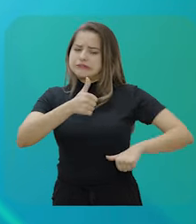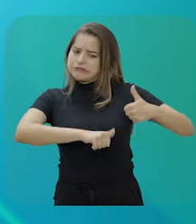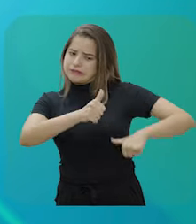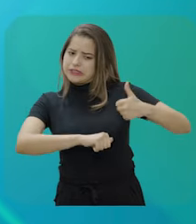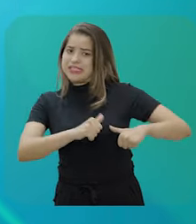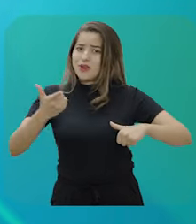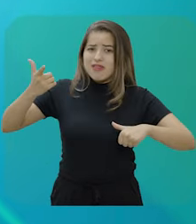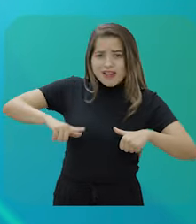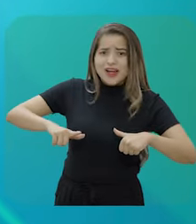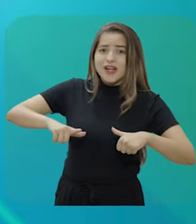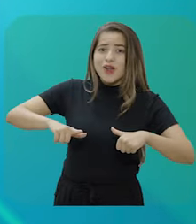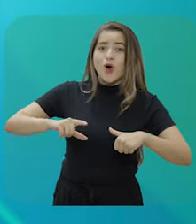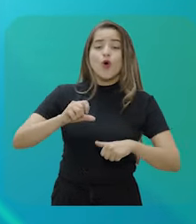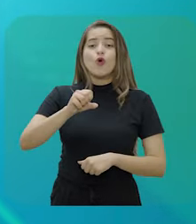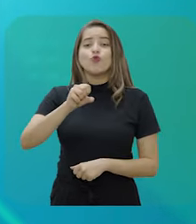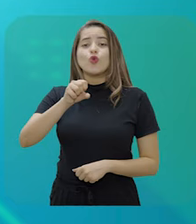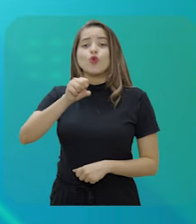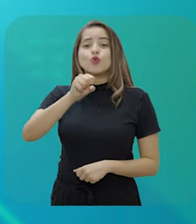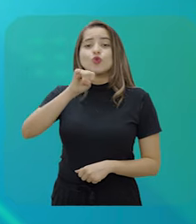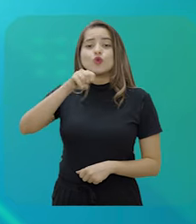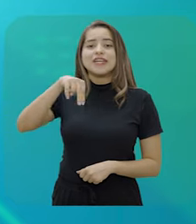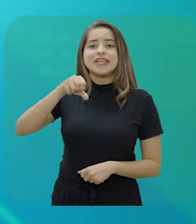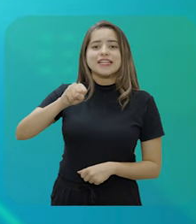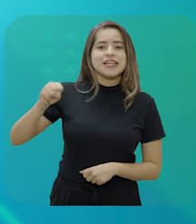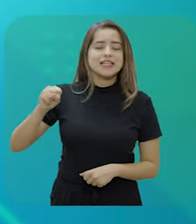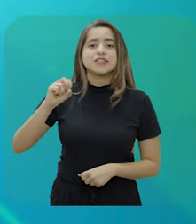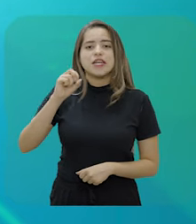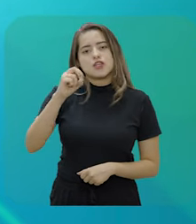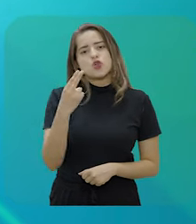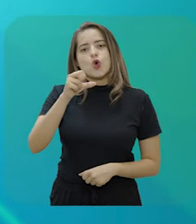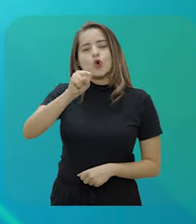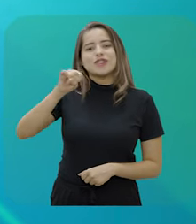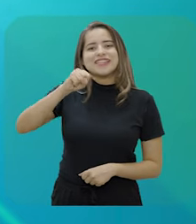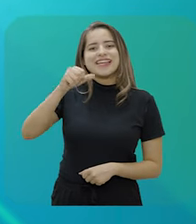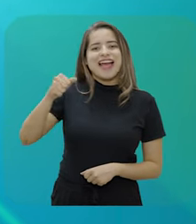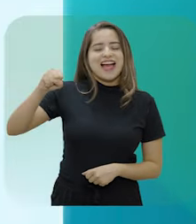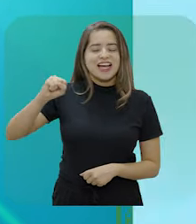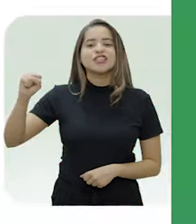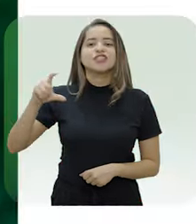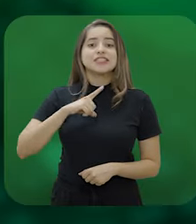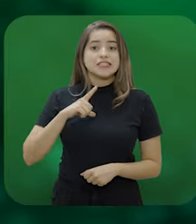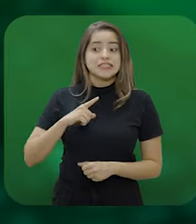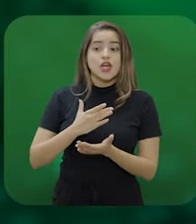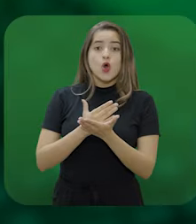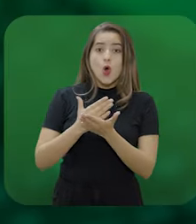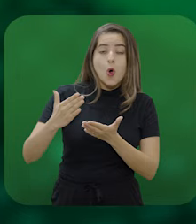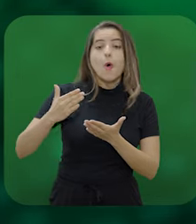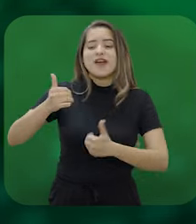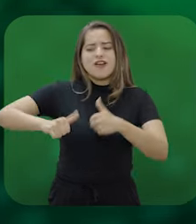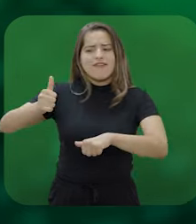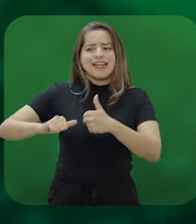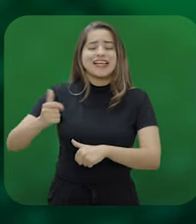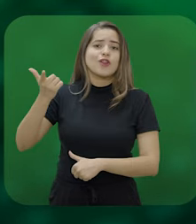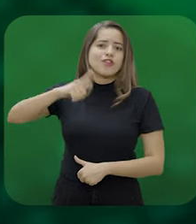realizada por diferentes peritos, quando é mantida o posicionamento inicial na reconsideração. Como se dá o